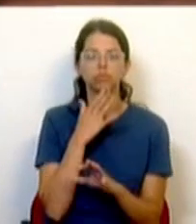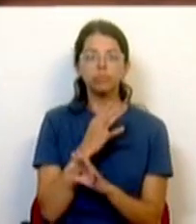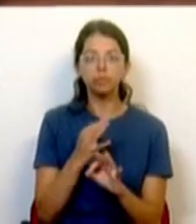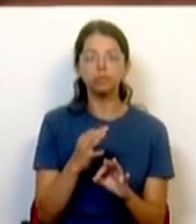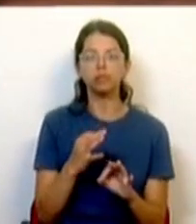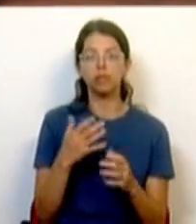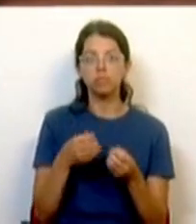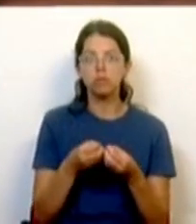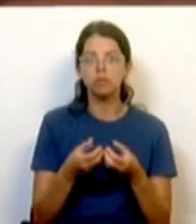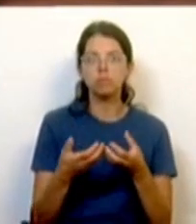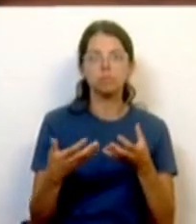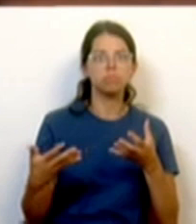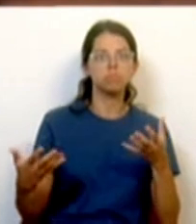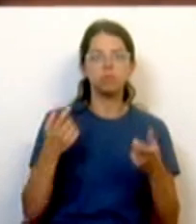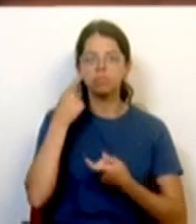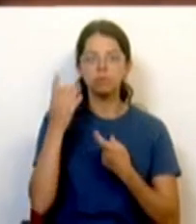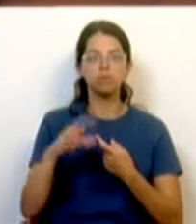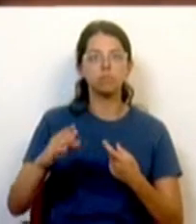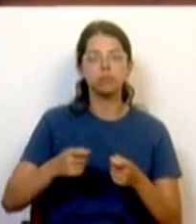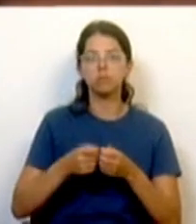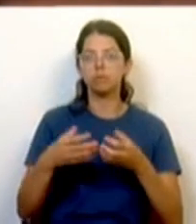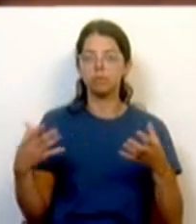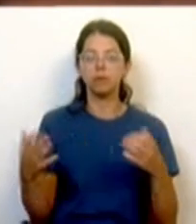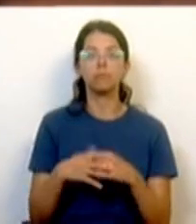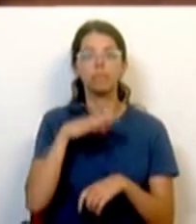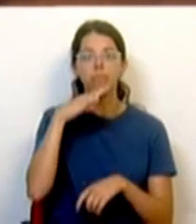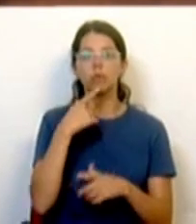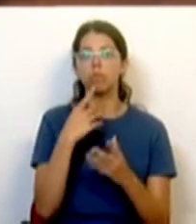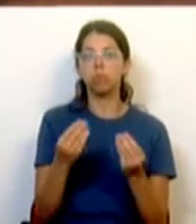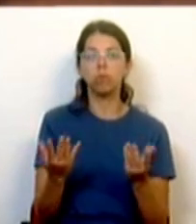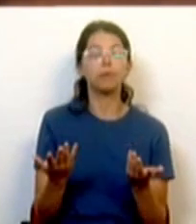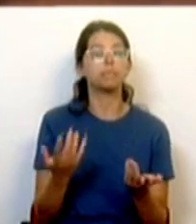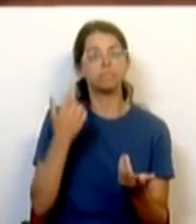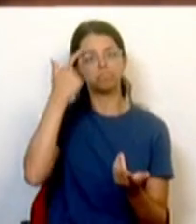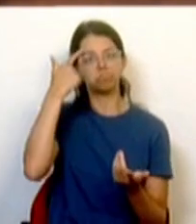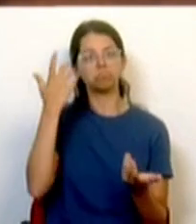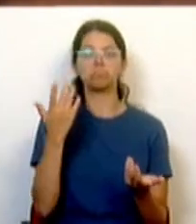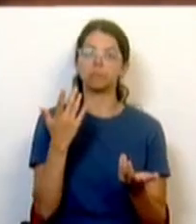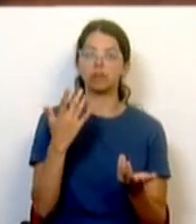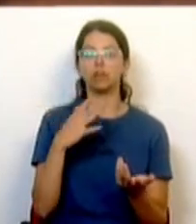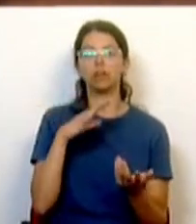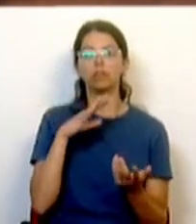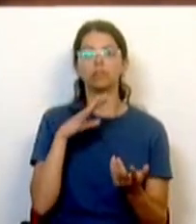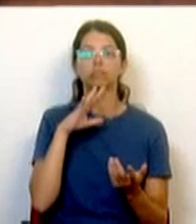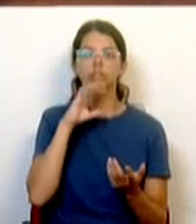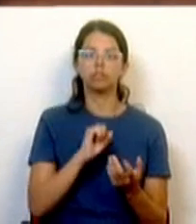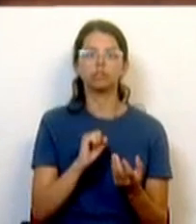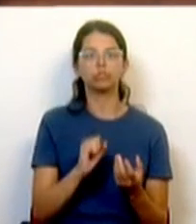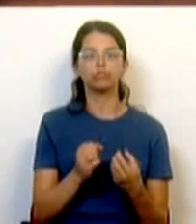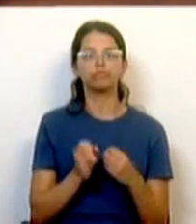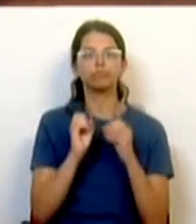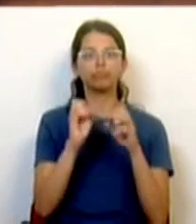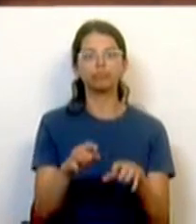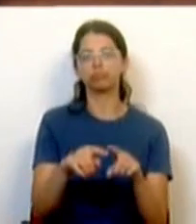com um aumento exponencial da procura. Muitas famílias que não equacionavam sequer colocar as crianças numa creche, neste